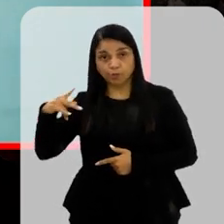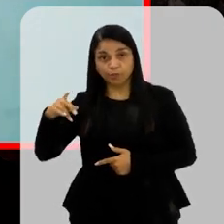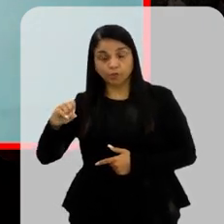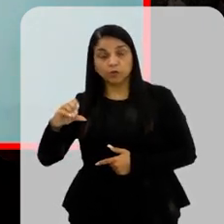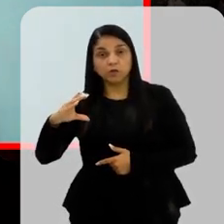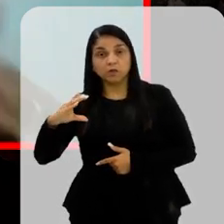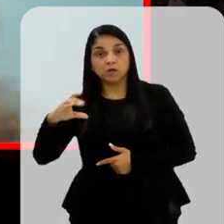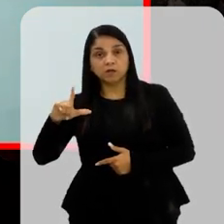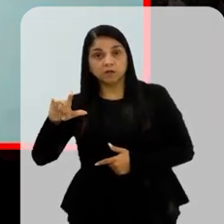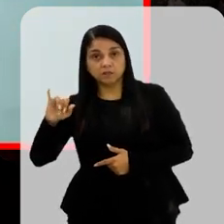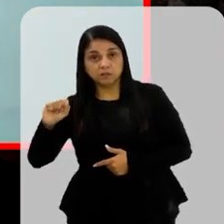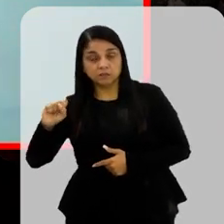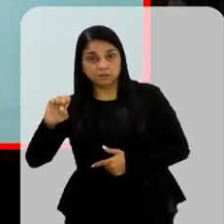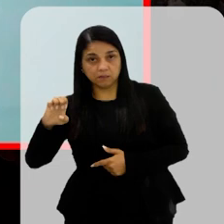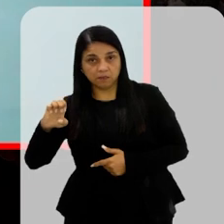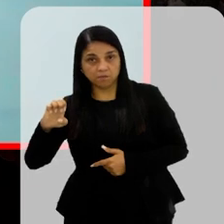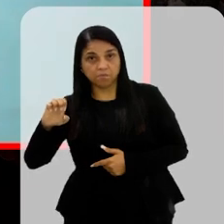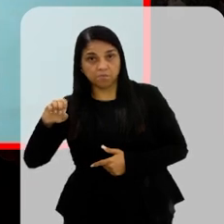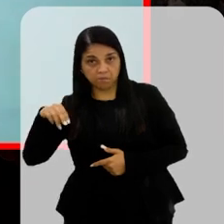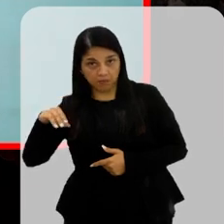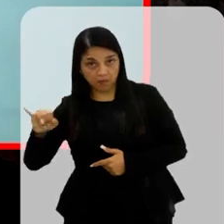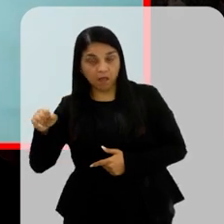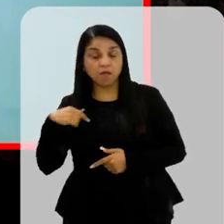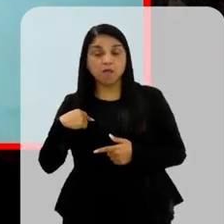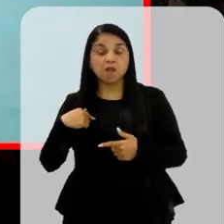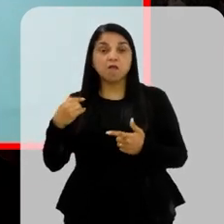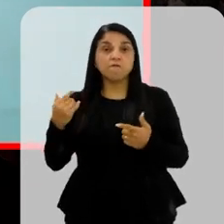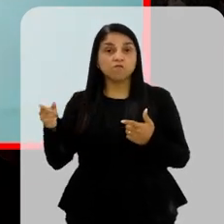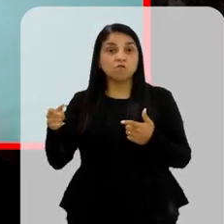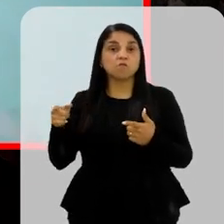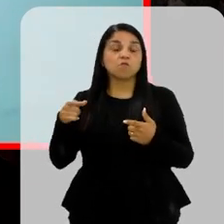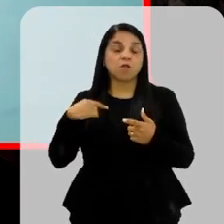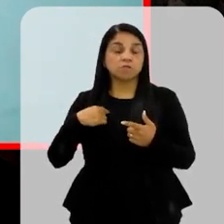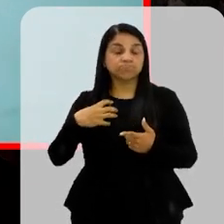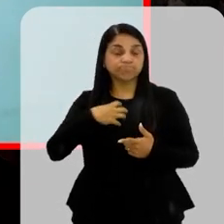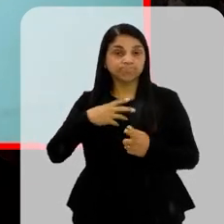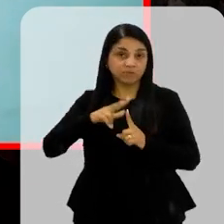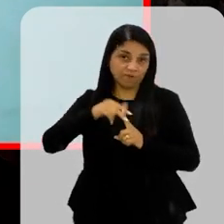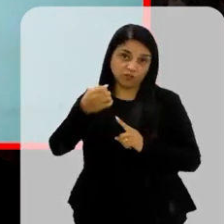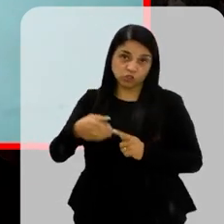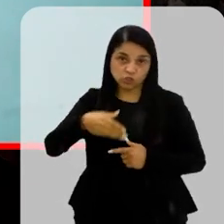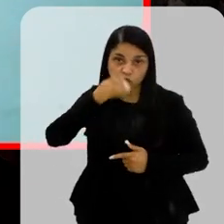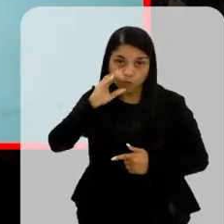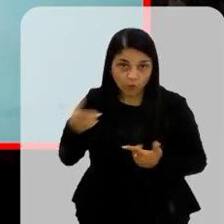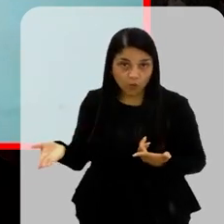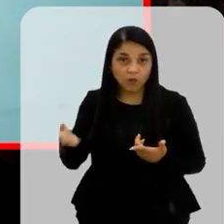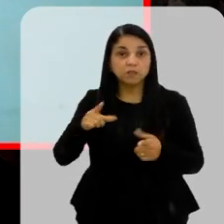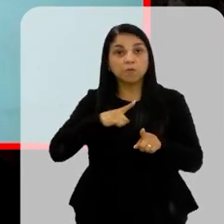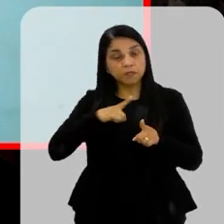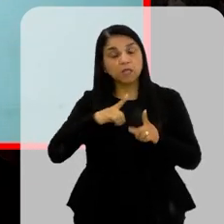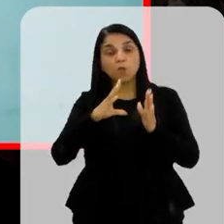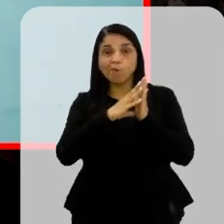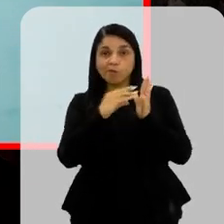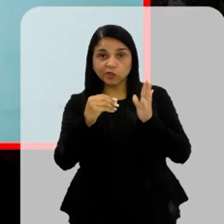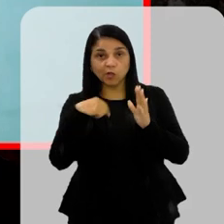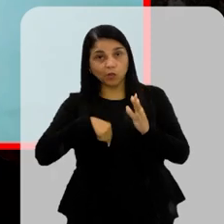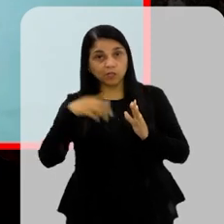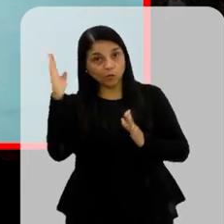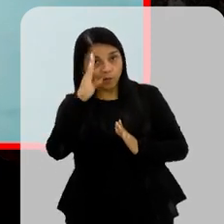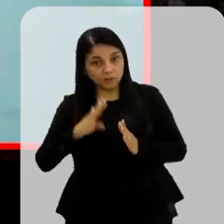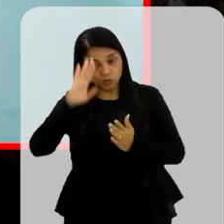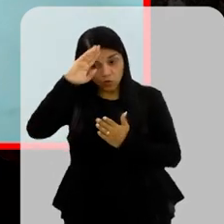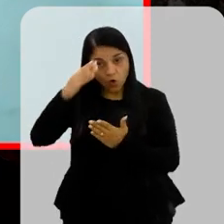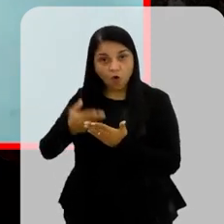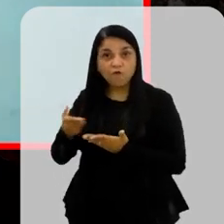ver Que aquele resultado A comparar Com outro modelo Que a gente acha Melhor confiável Que nós temos disponível Aqui no Brasil